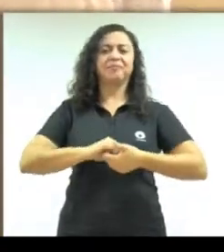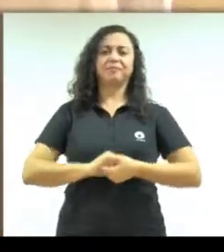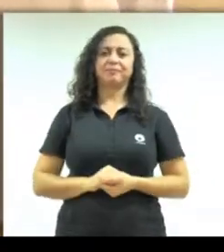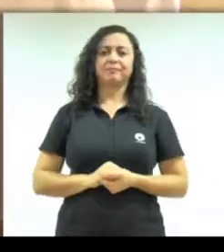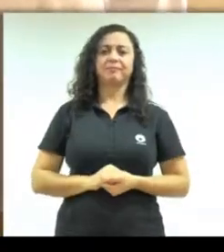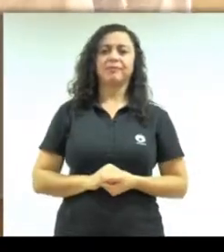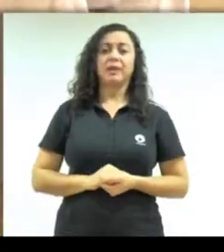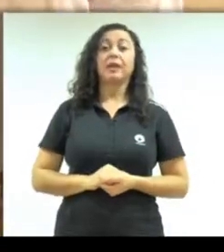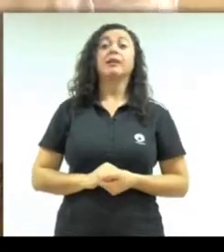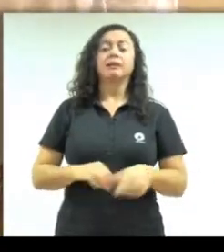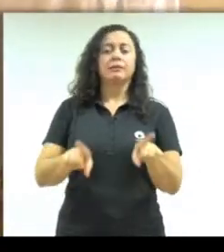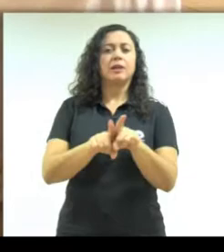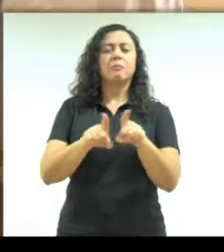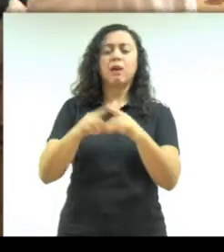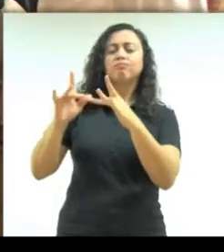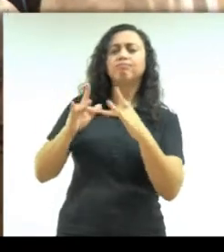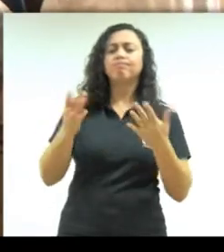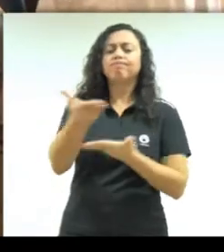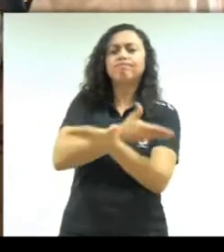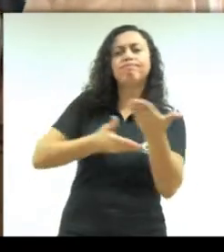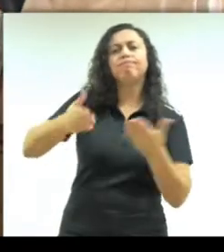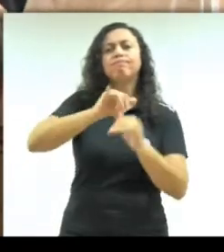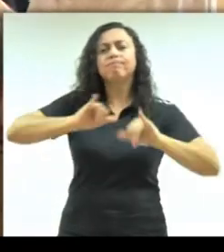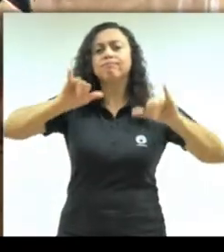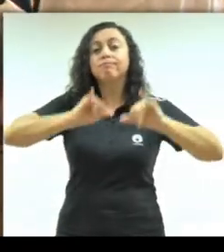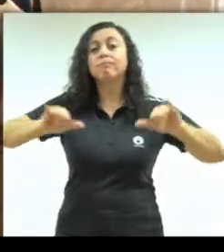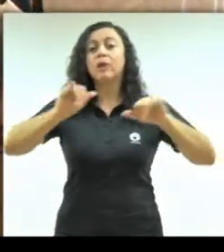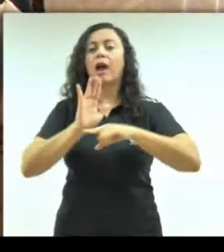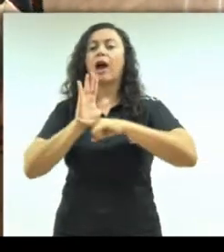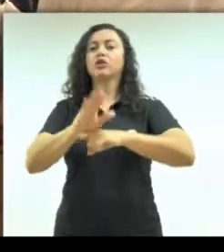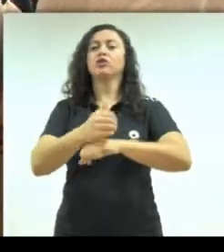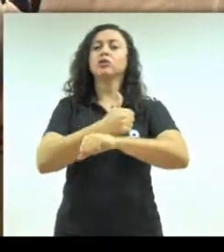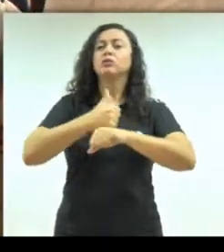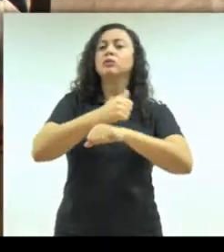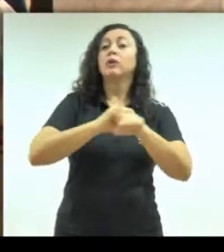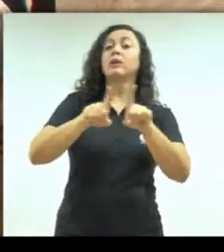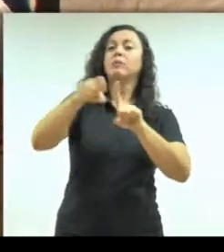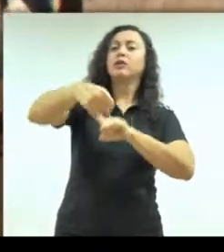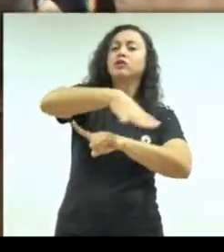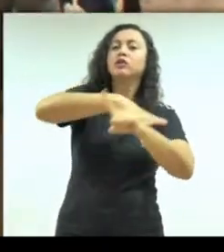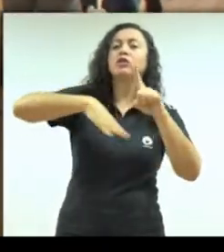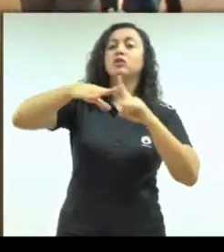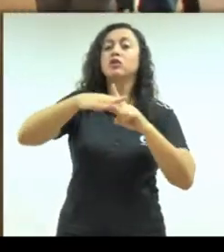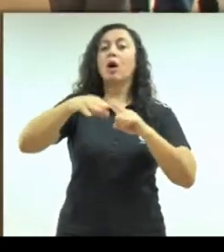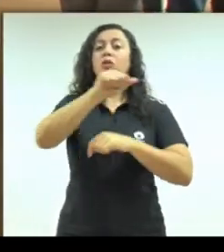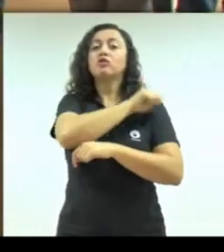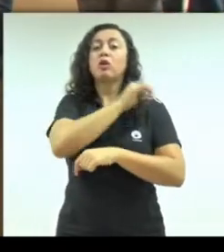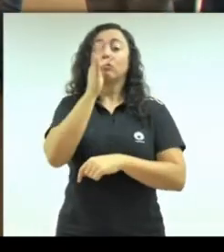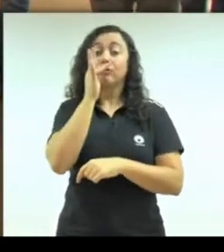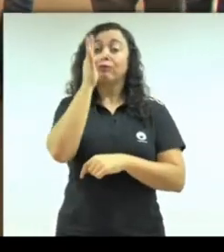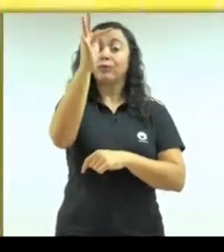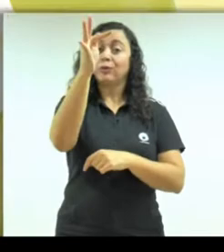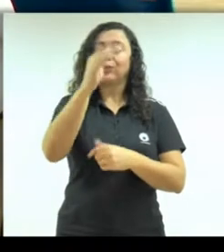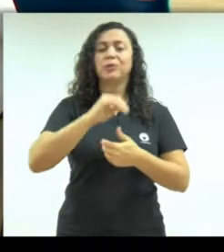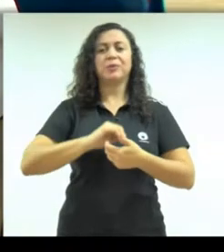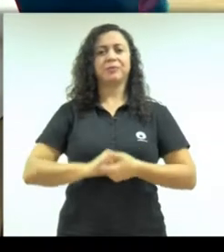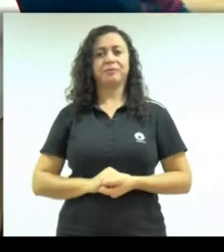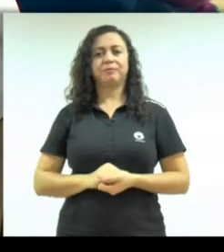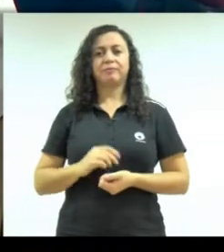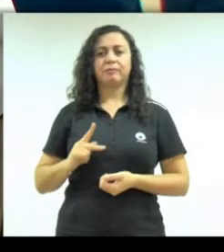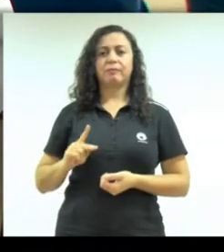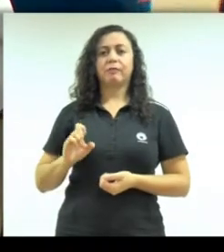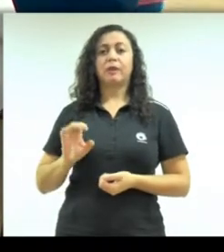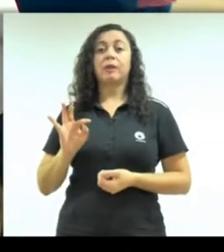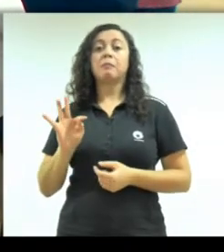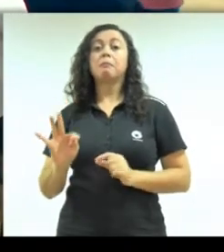a campanha enriquece a bagagem profissional e até mesmo social de futuros farmacêuticos. O PET, na